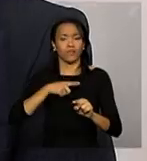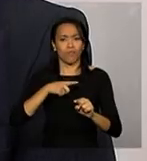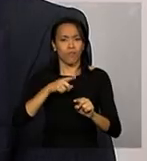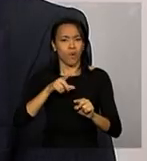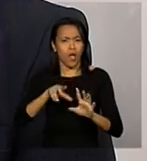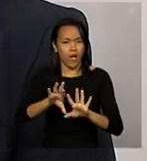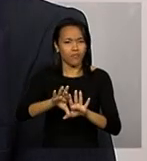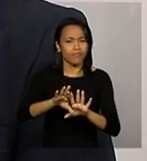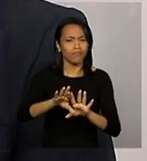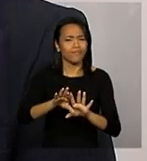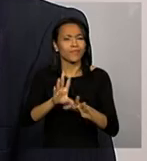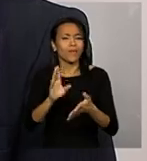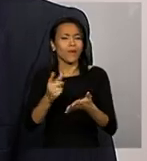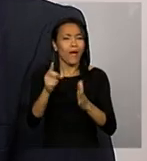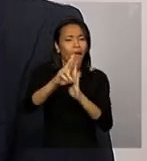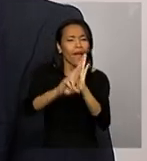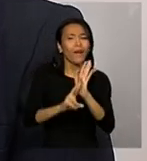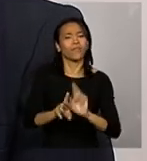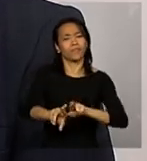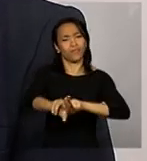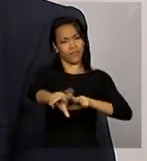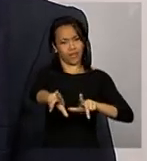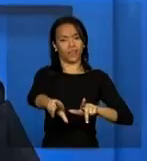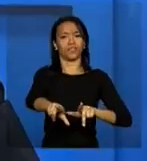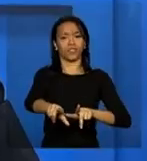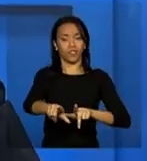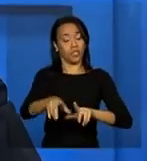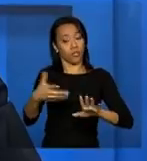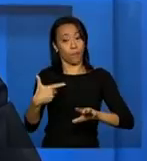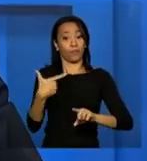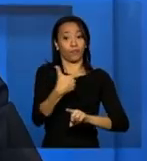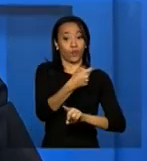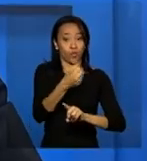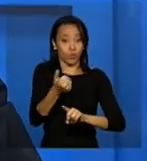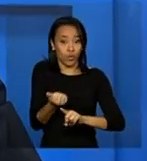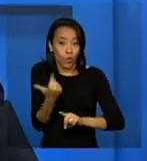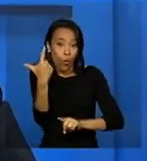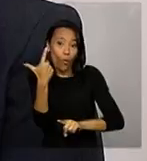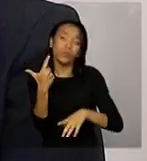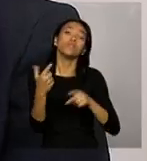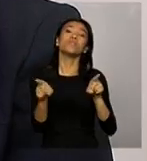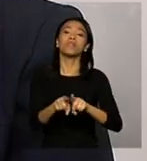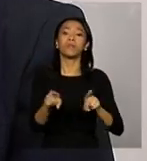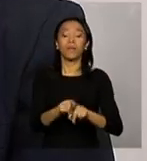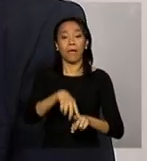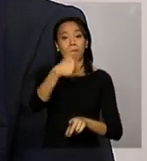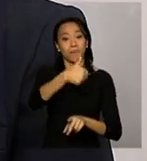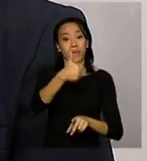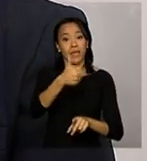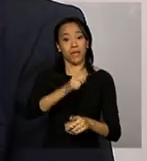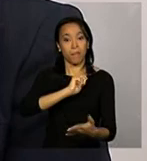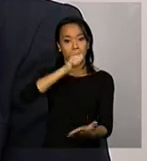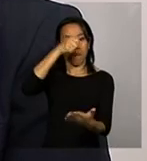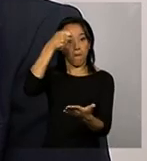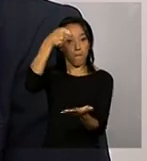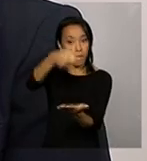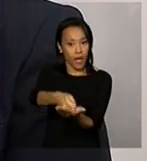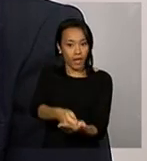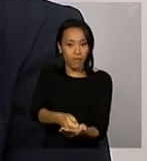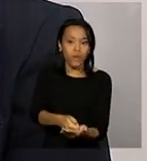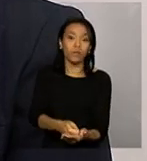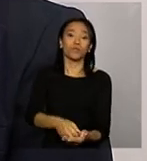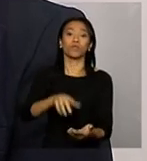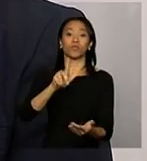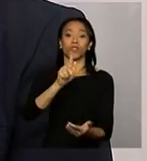ou estadual. Além do 2012, tem esse... Vai a primeira parcela do GD